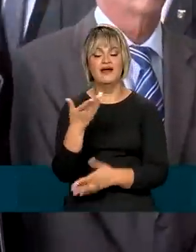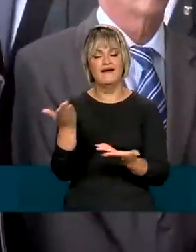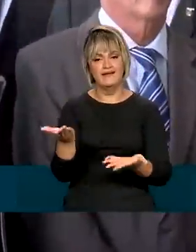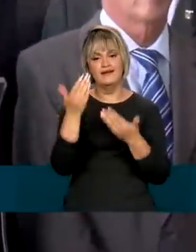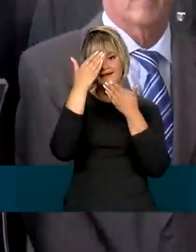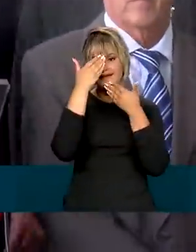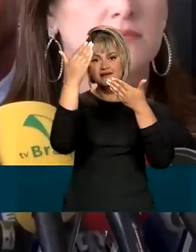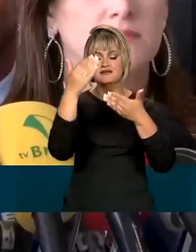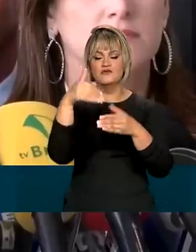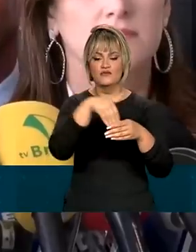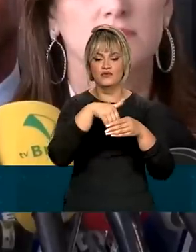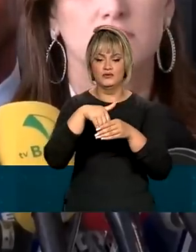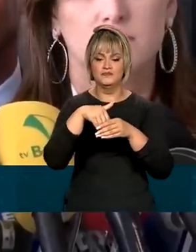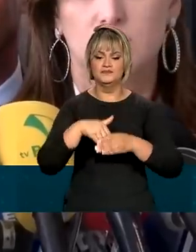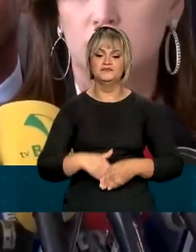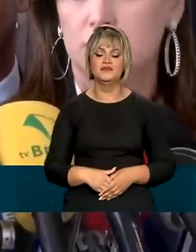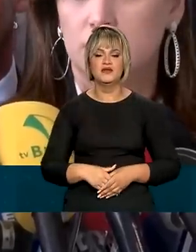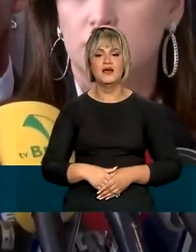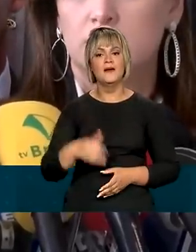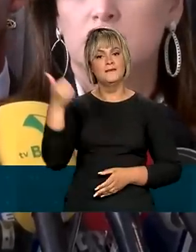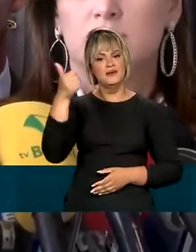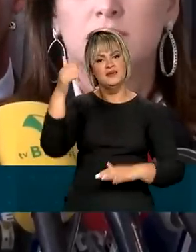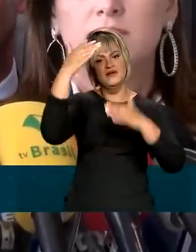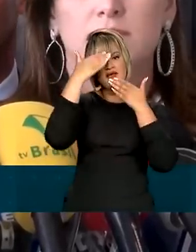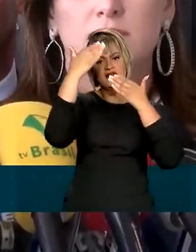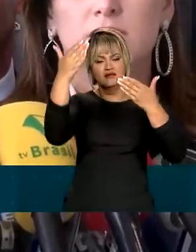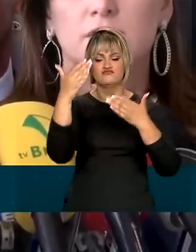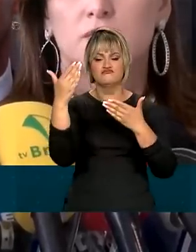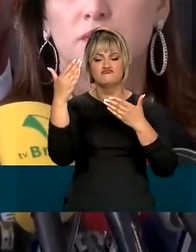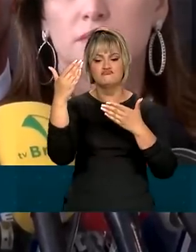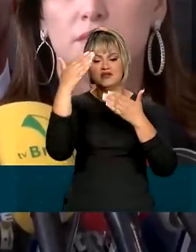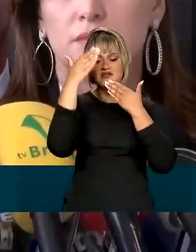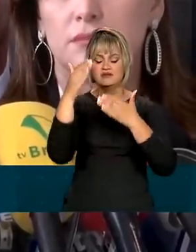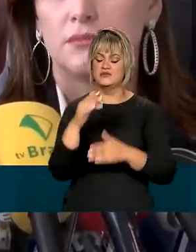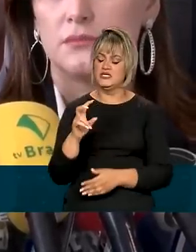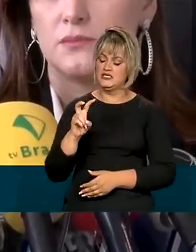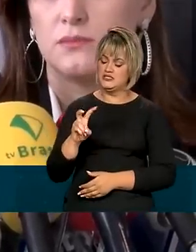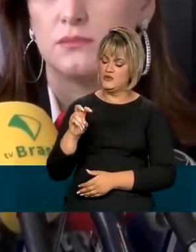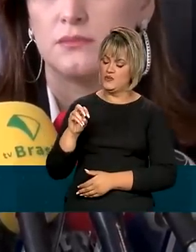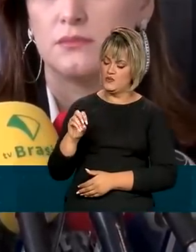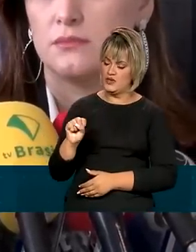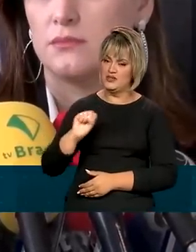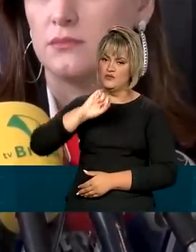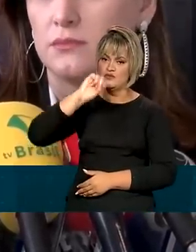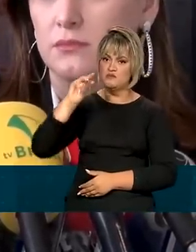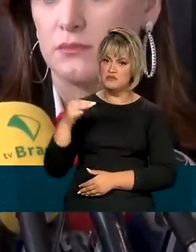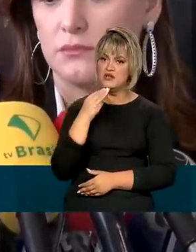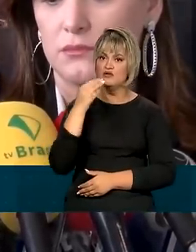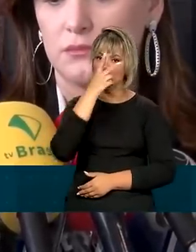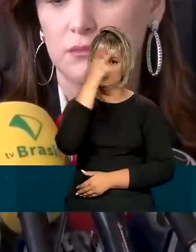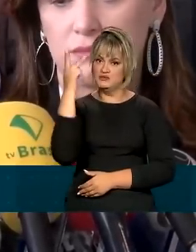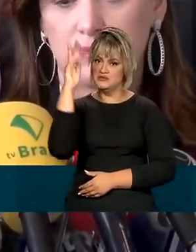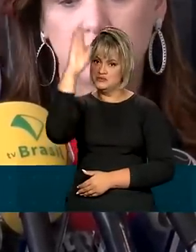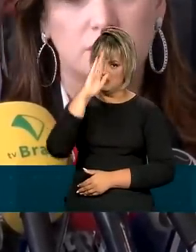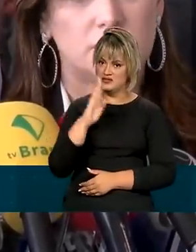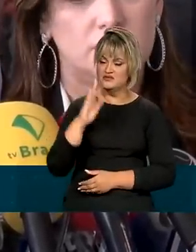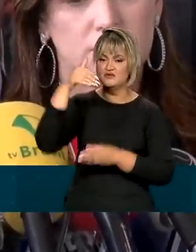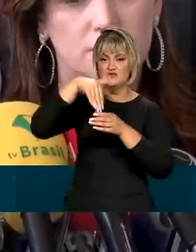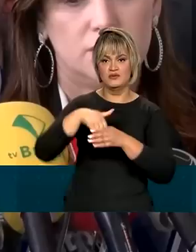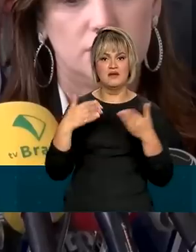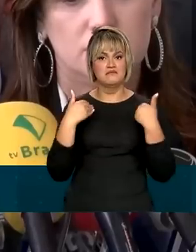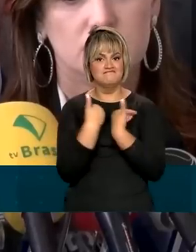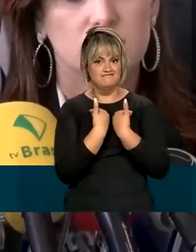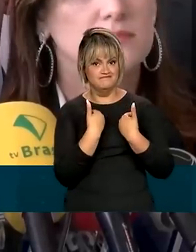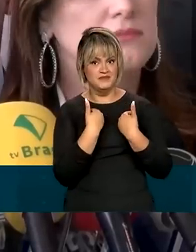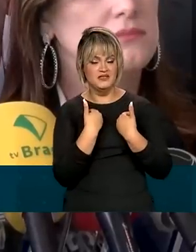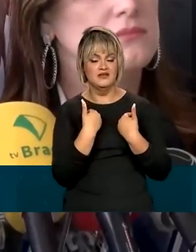votos que recebeu. Quero começar agradecendo os 58 milhões de brasileiros que votaram em mim